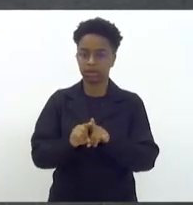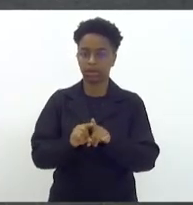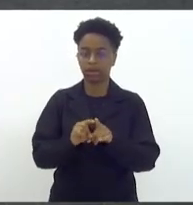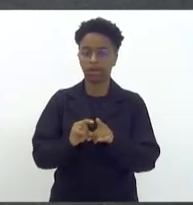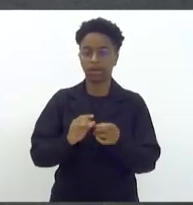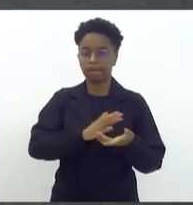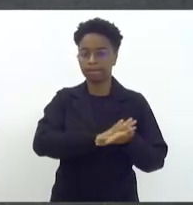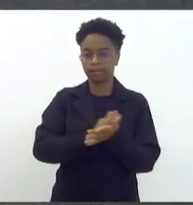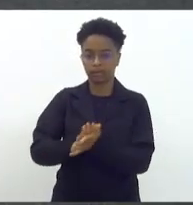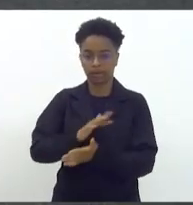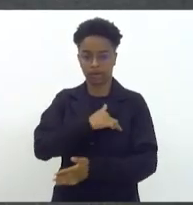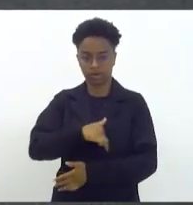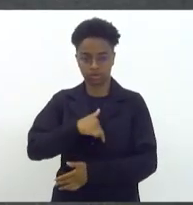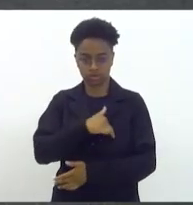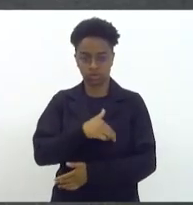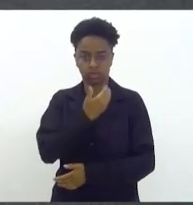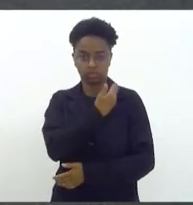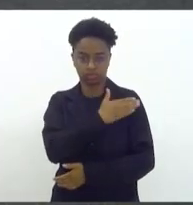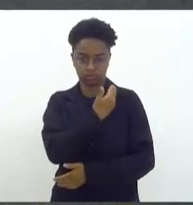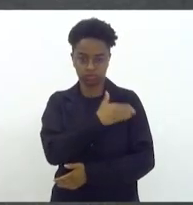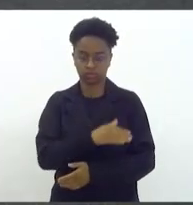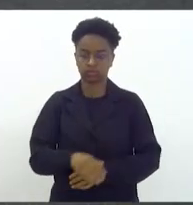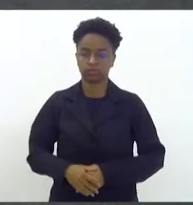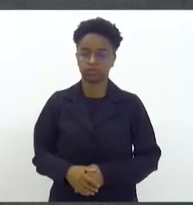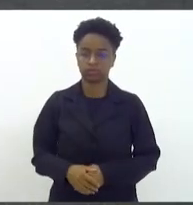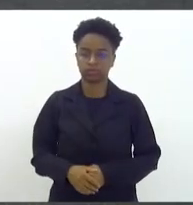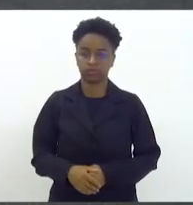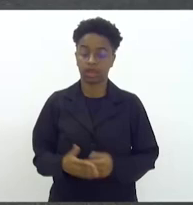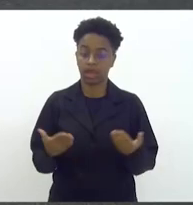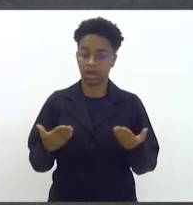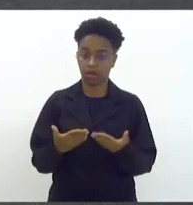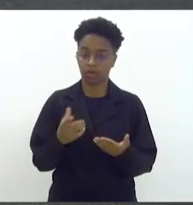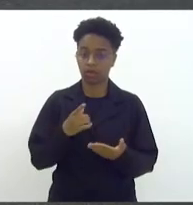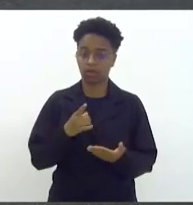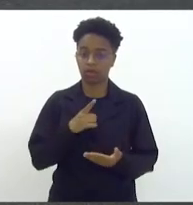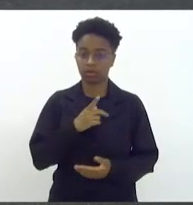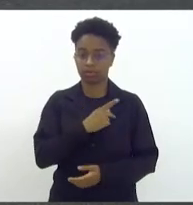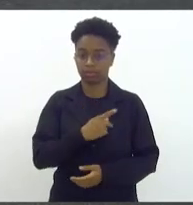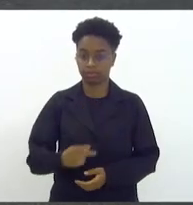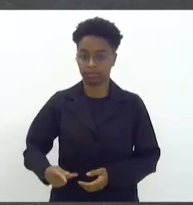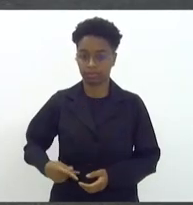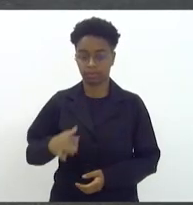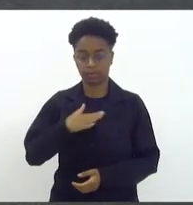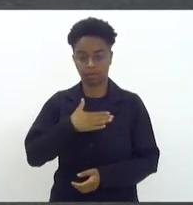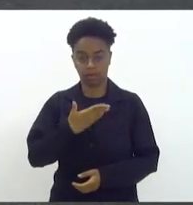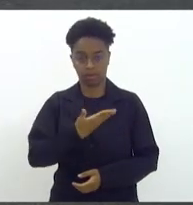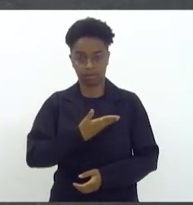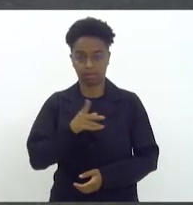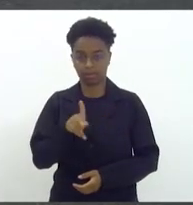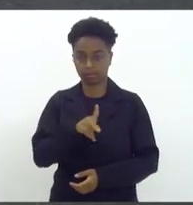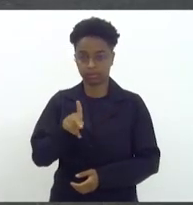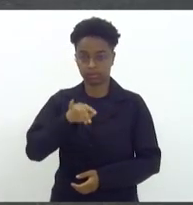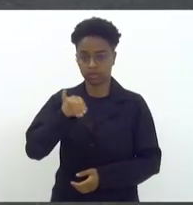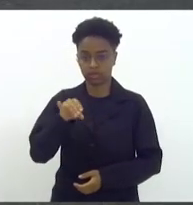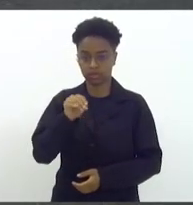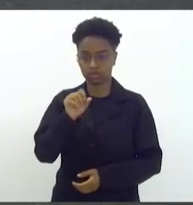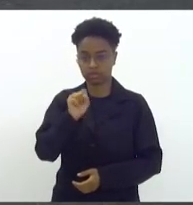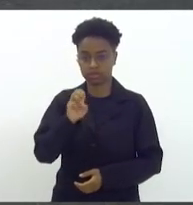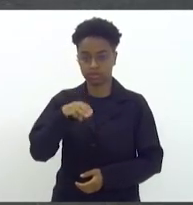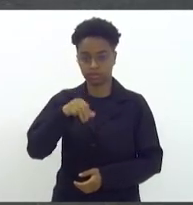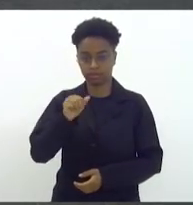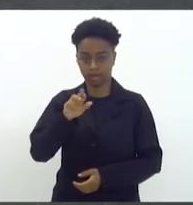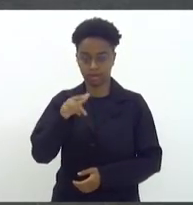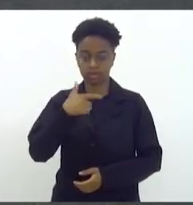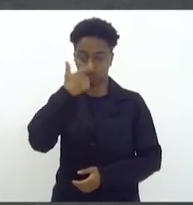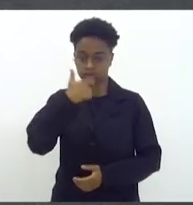Religiosa à Discriminação, atualmente presidido pelo meu querido companheiro professor José Marra, eu sou vice-presidente,